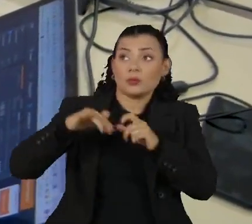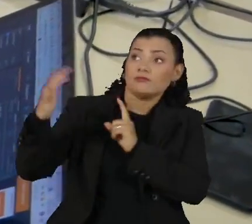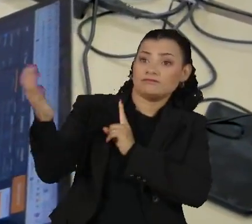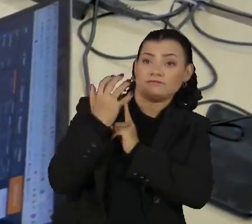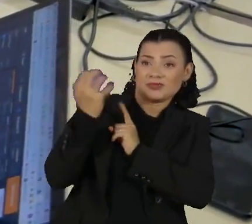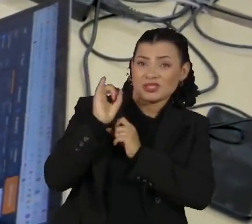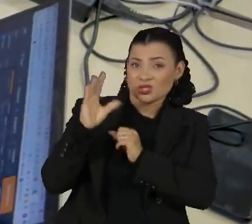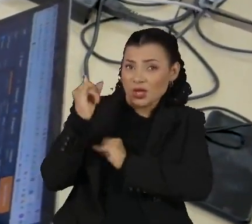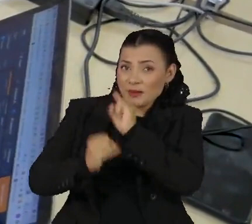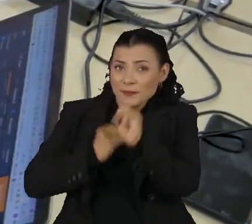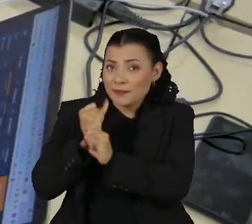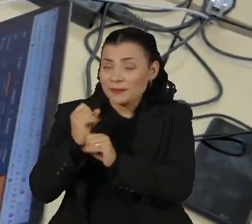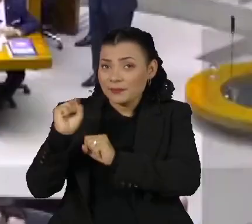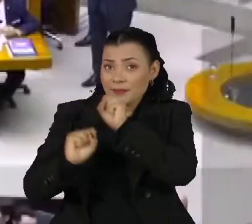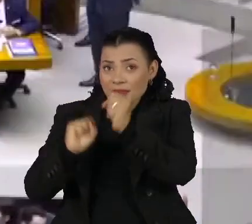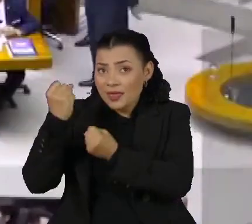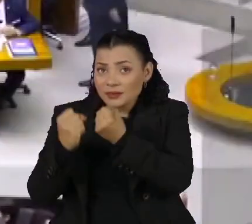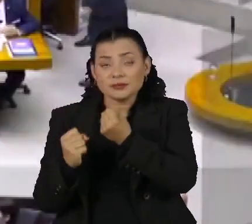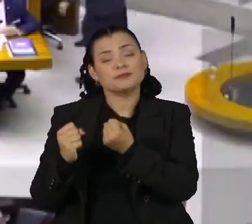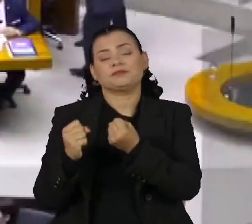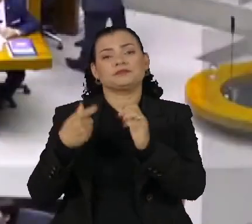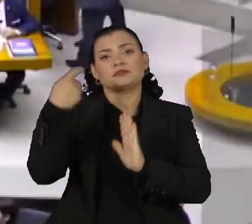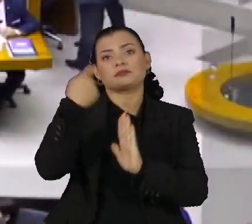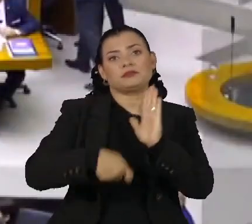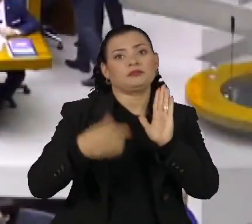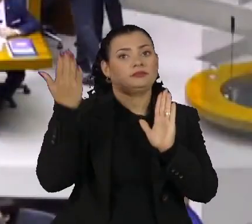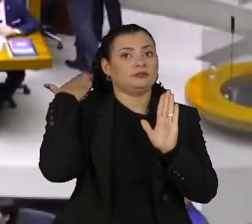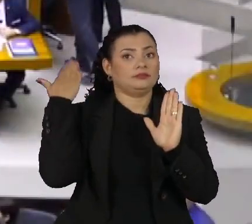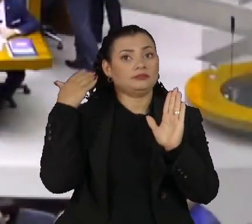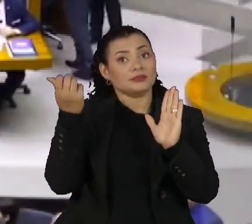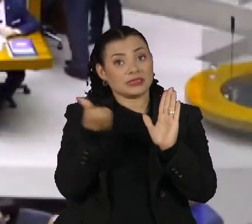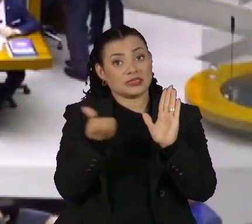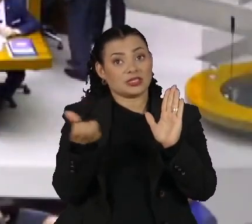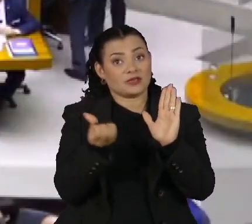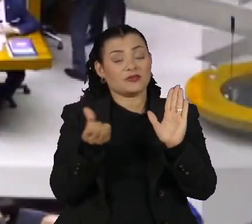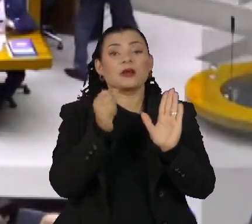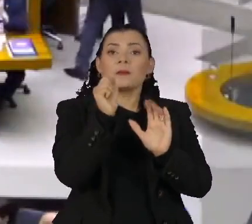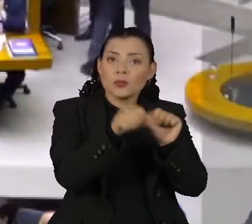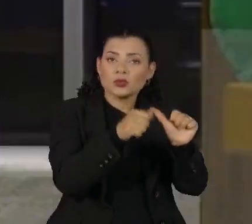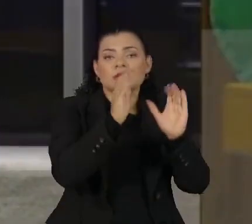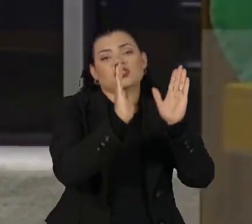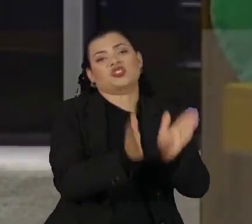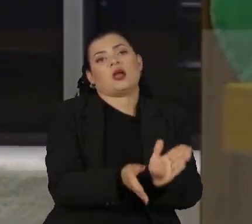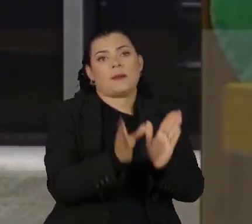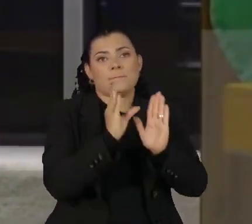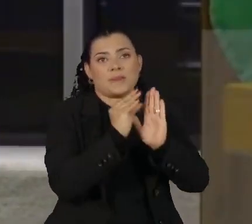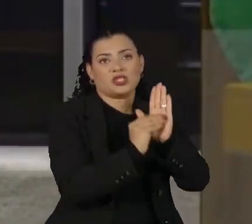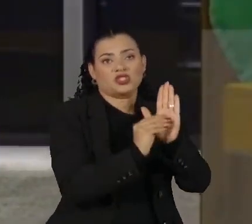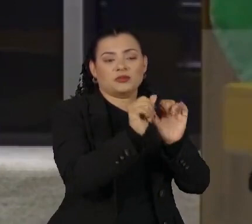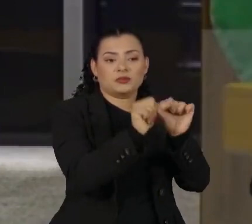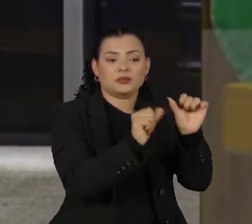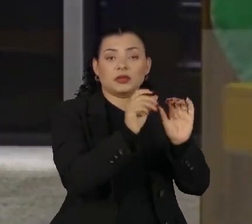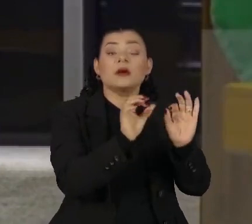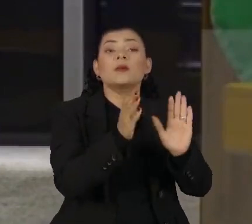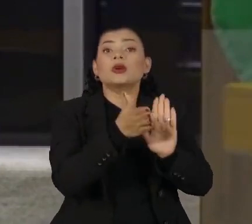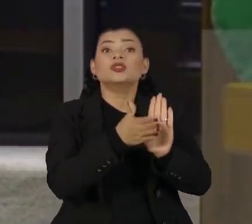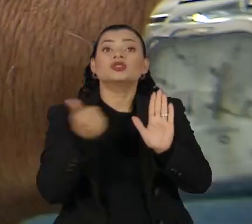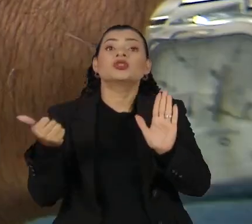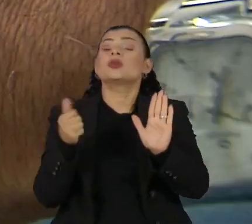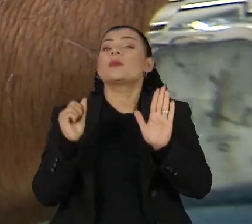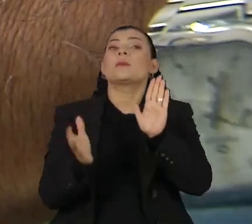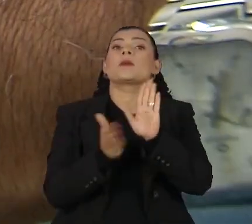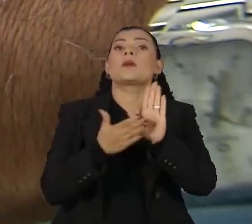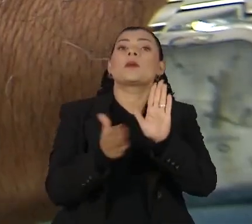das big techs. O texto do projeto, entregue na última sexta, já sofreu alterações. O relator retirou a proposta de criar